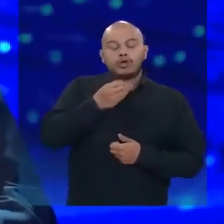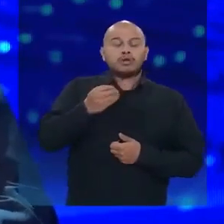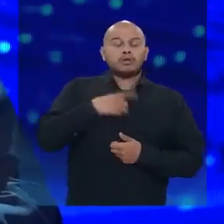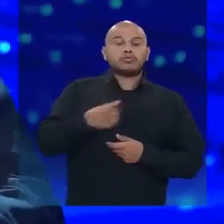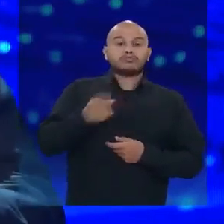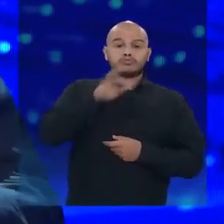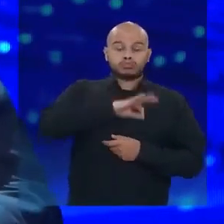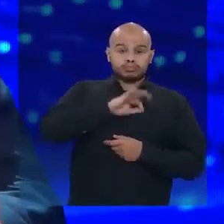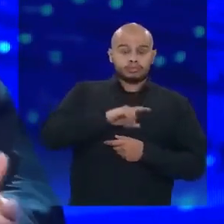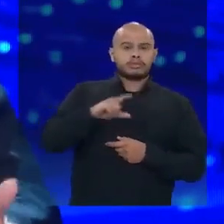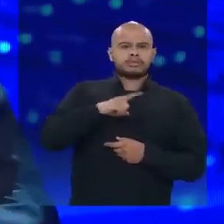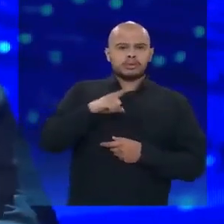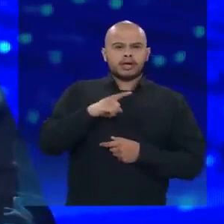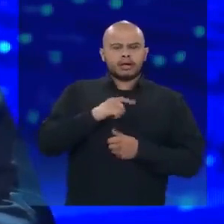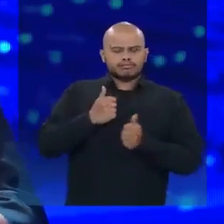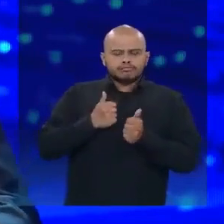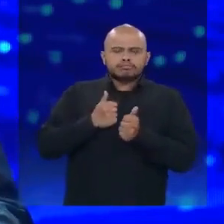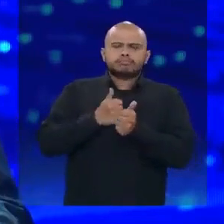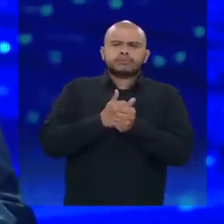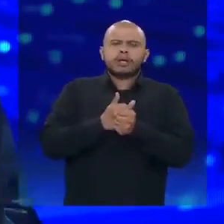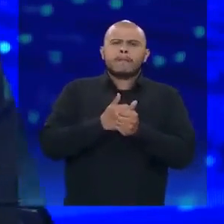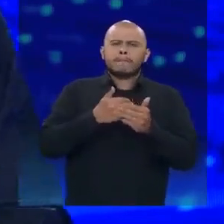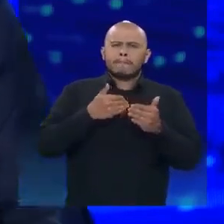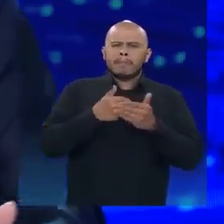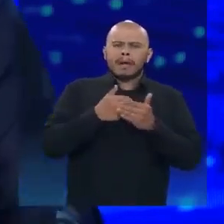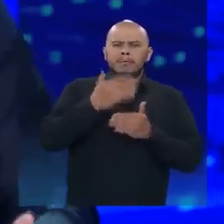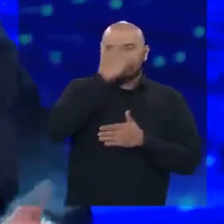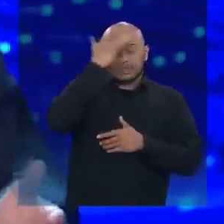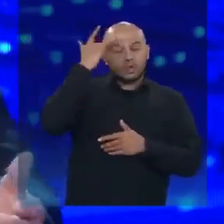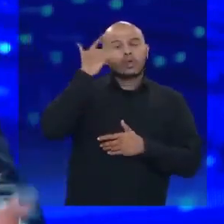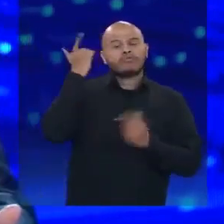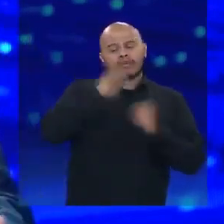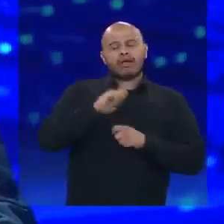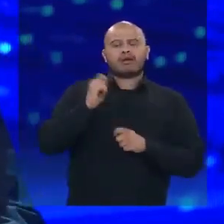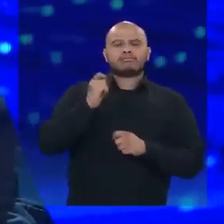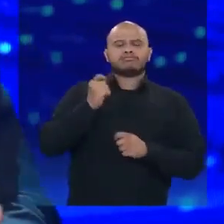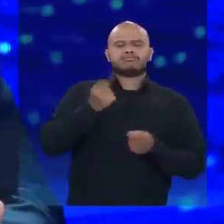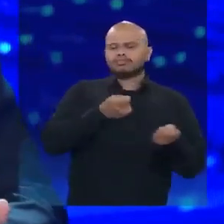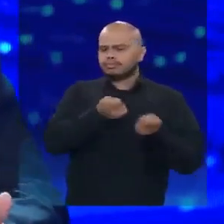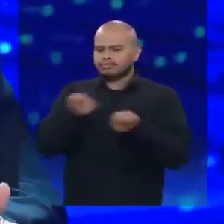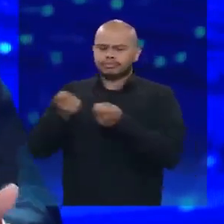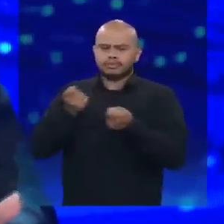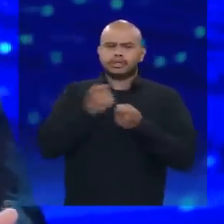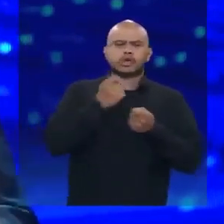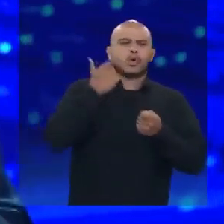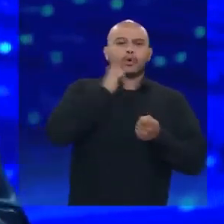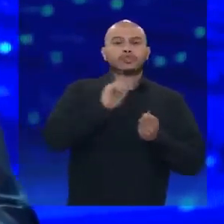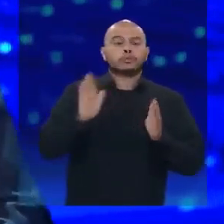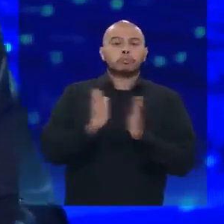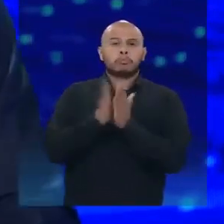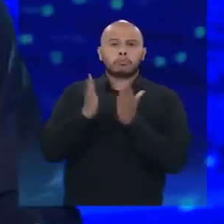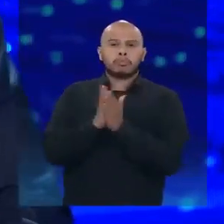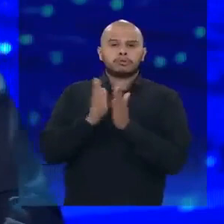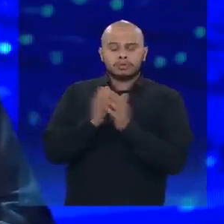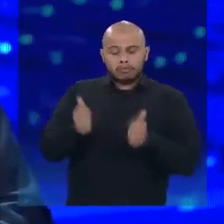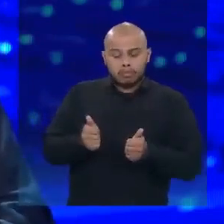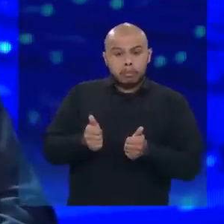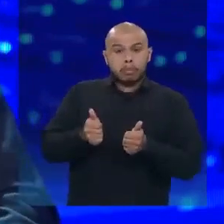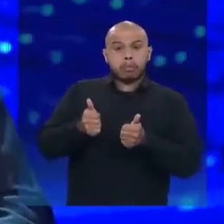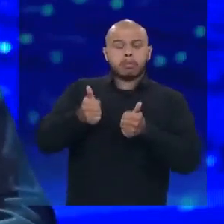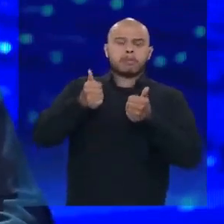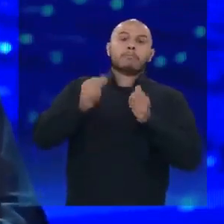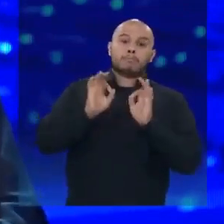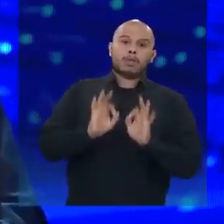aproxima do mínimo necessário para a pessoa sobreviver, sair da linha da pobreza de forma mais concreta.